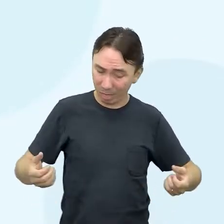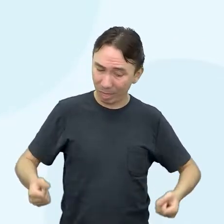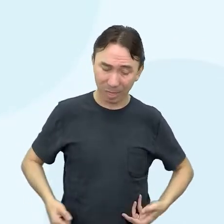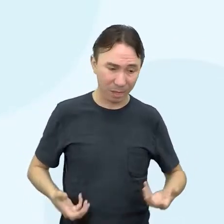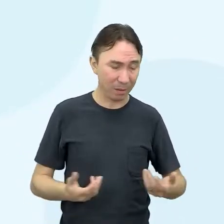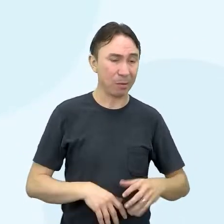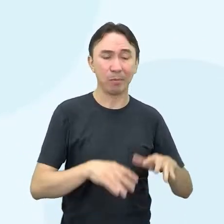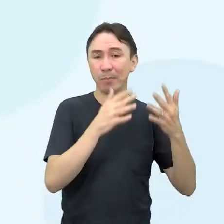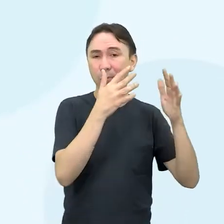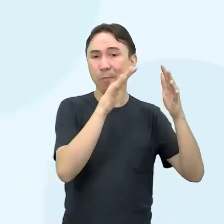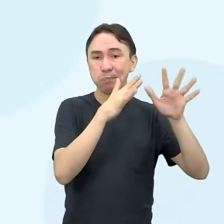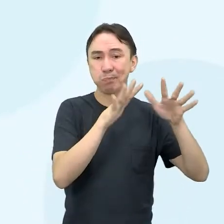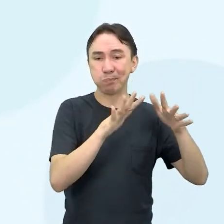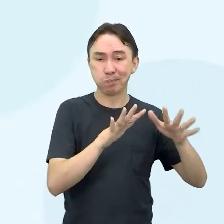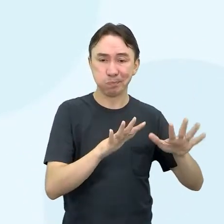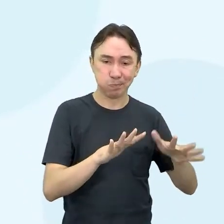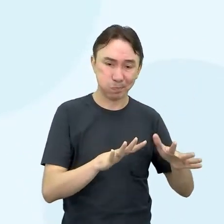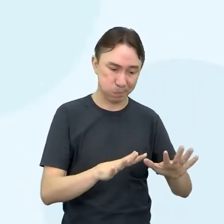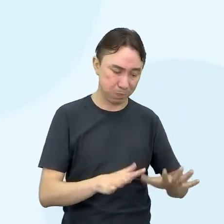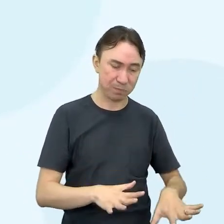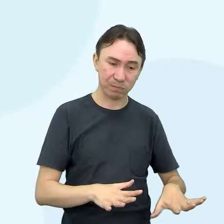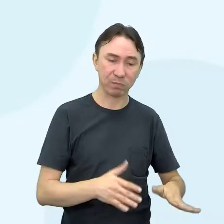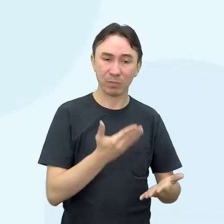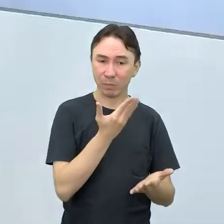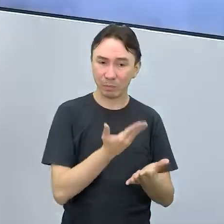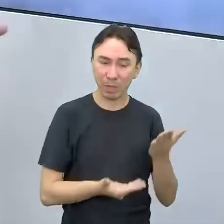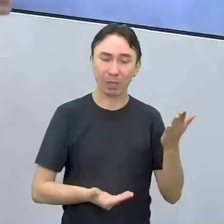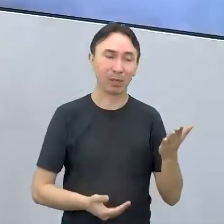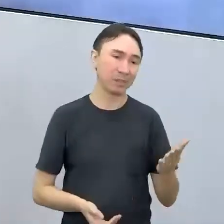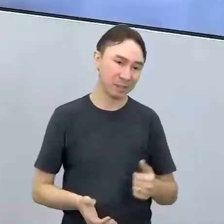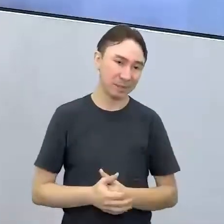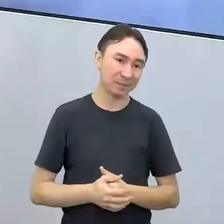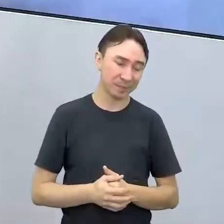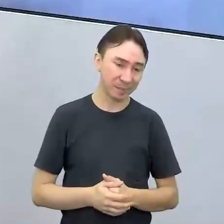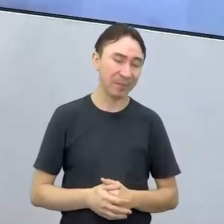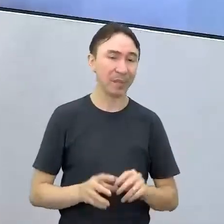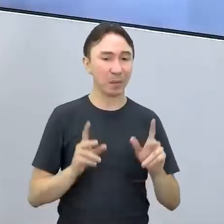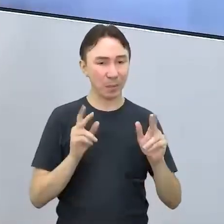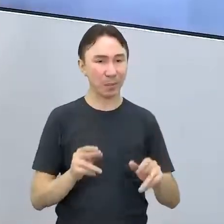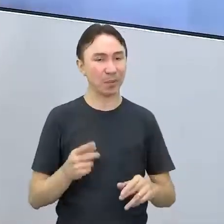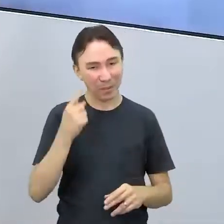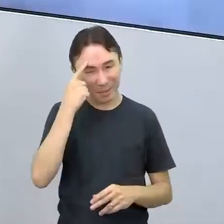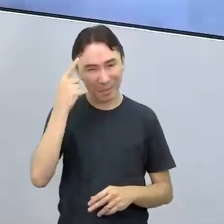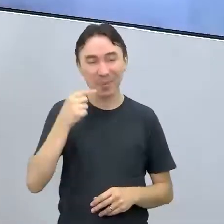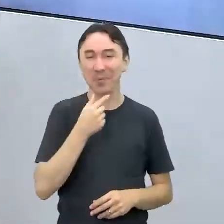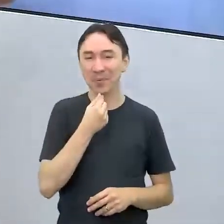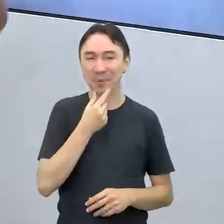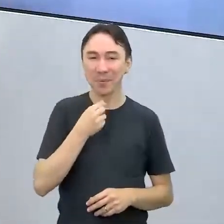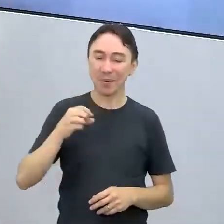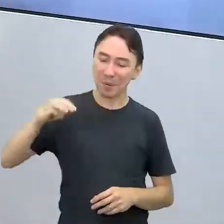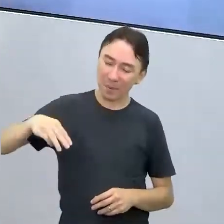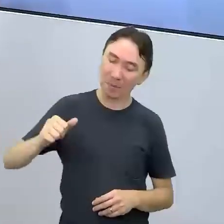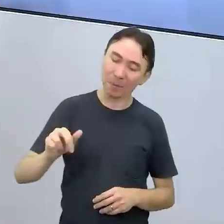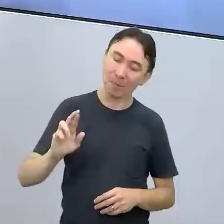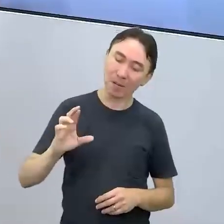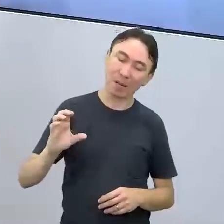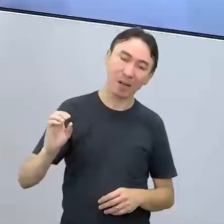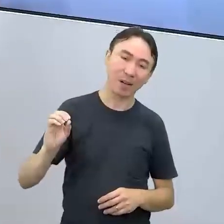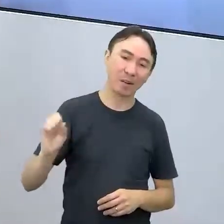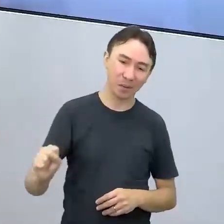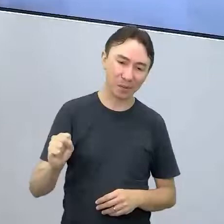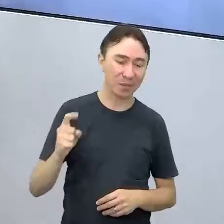à bancarrota, ou seja, ele vai falir, assim como faliu o empreendimento do Marcos. Lembra do empreendimento do Marcos? Sempre falando desse